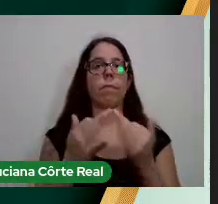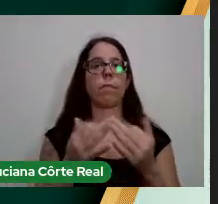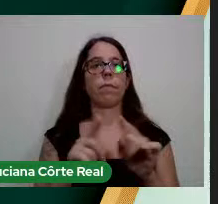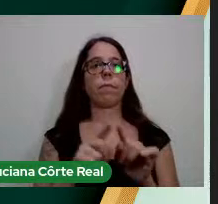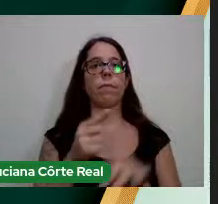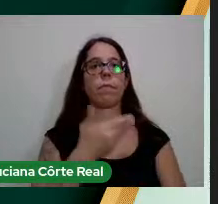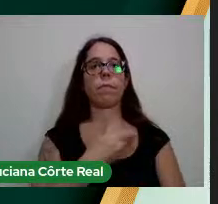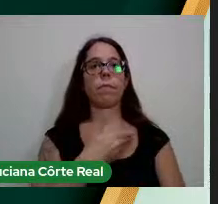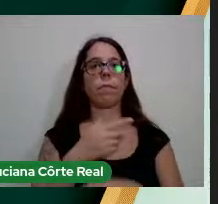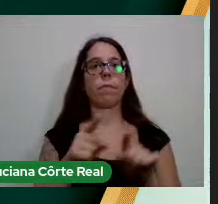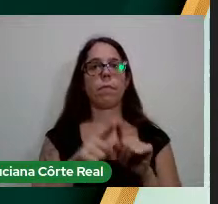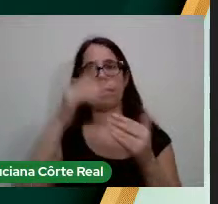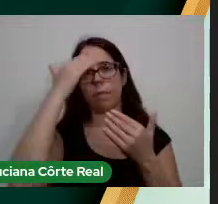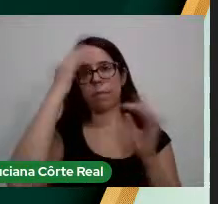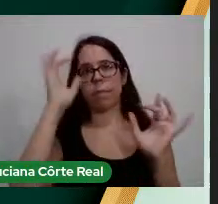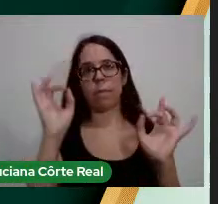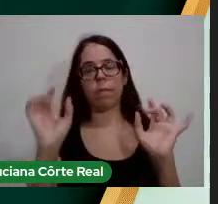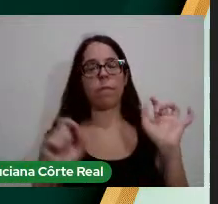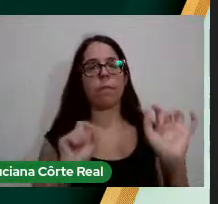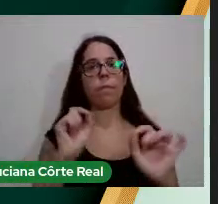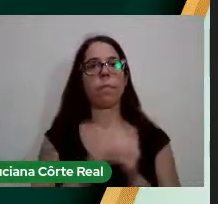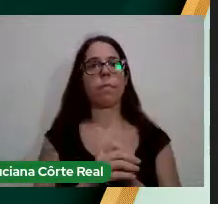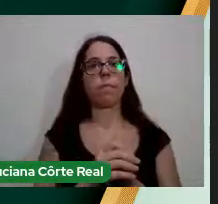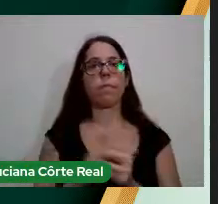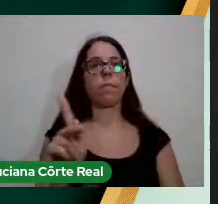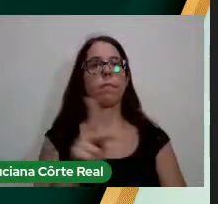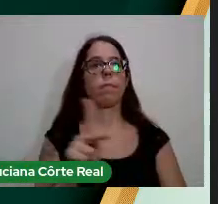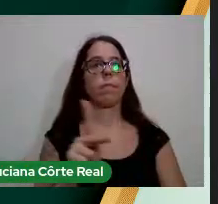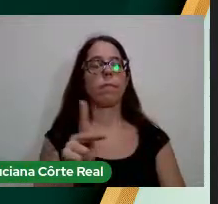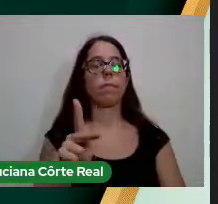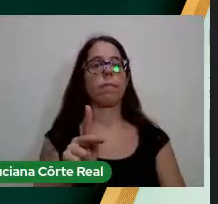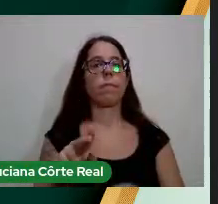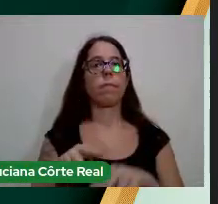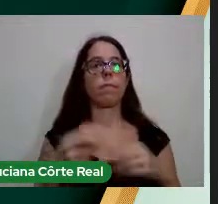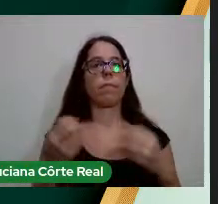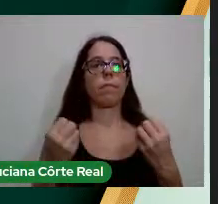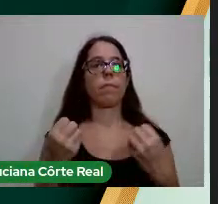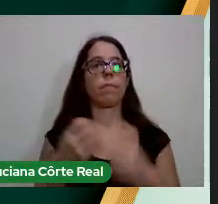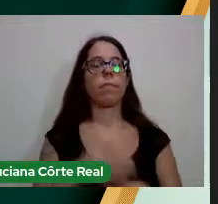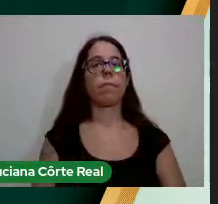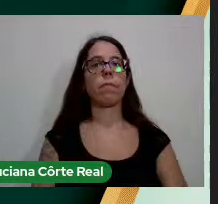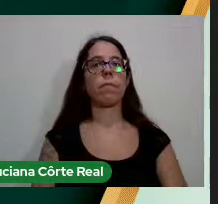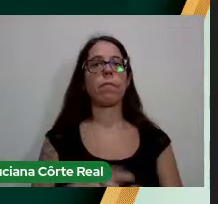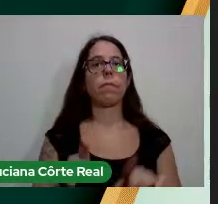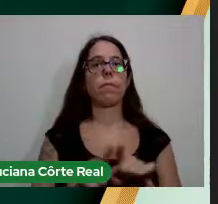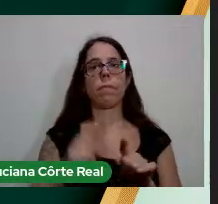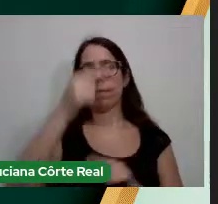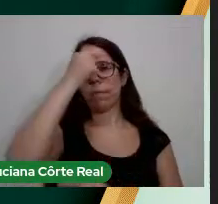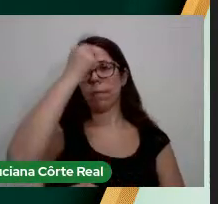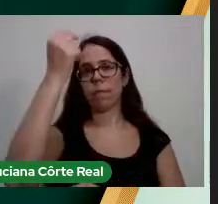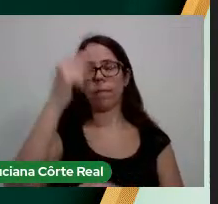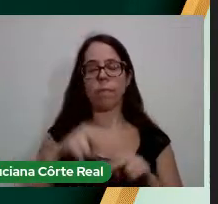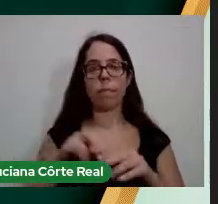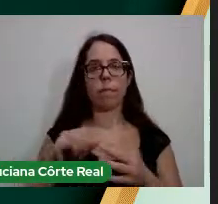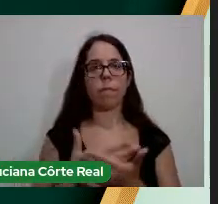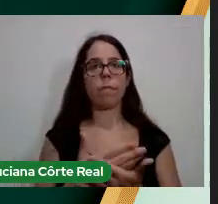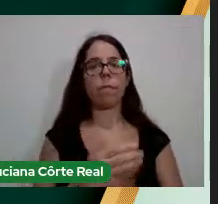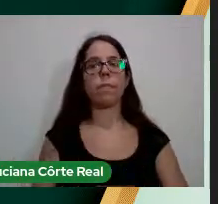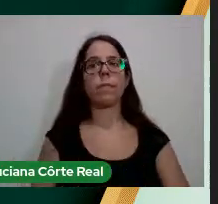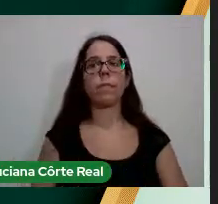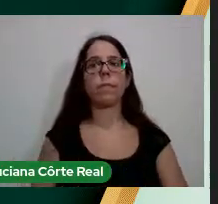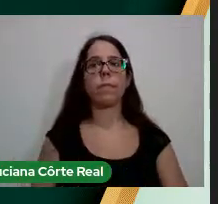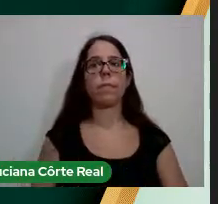amigos E um agradecimento especial Aos professores pelos ensinamentos E a universidade pela oportunidade